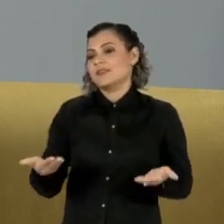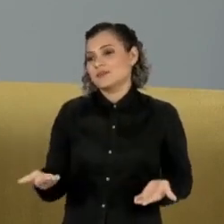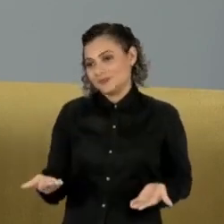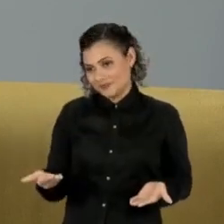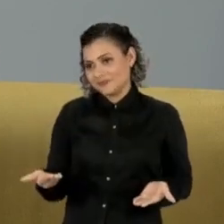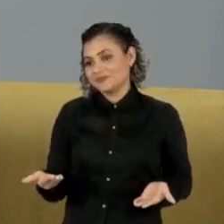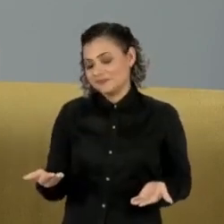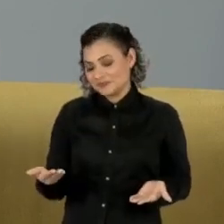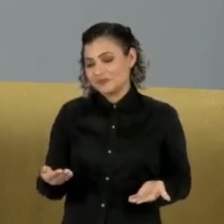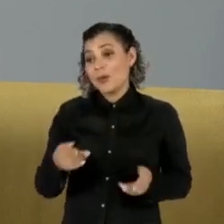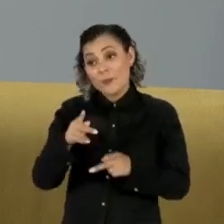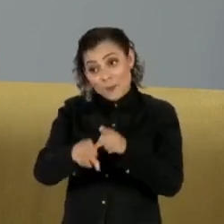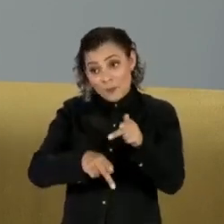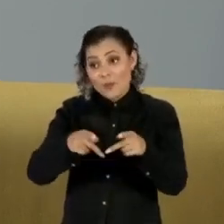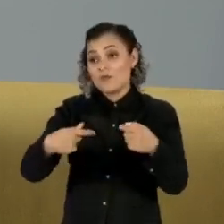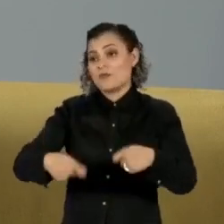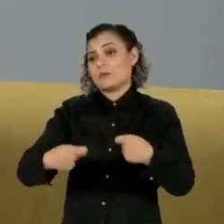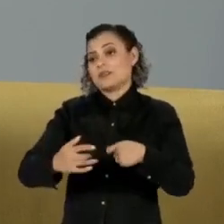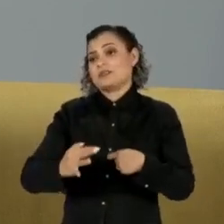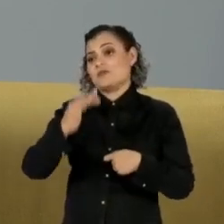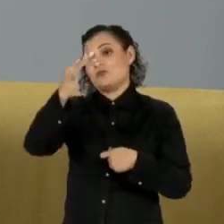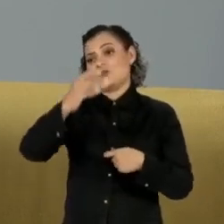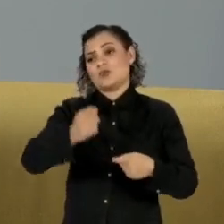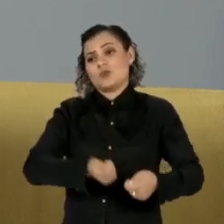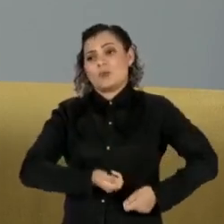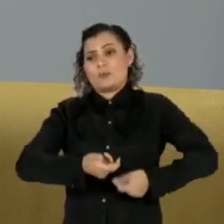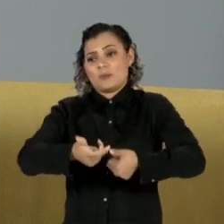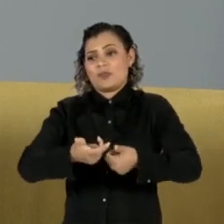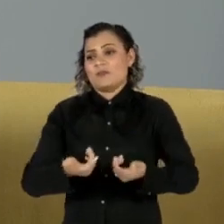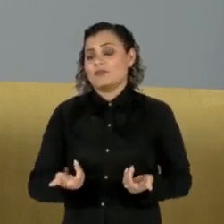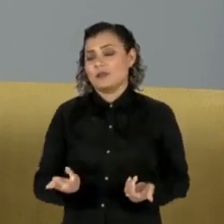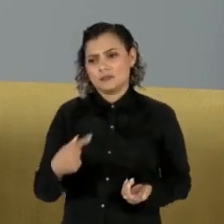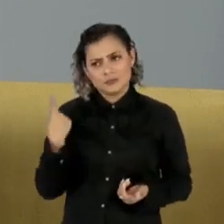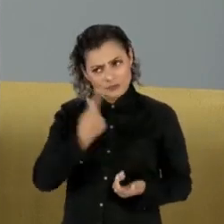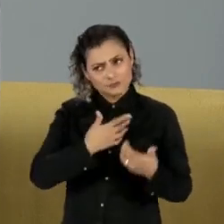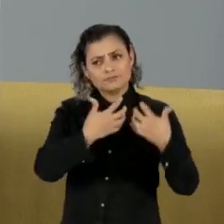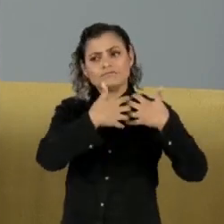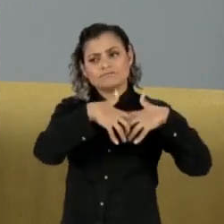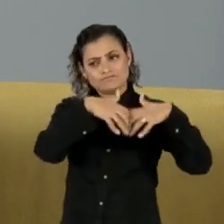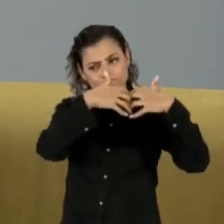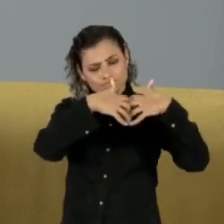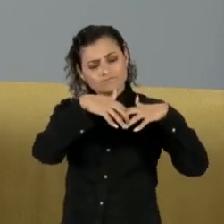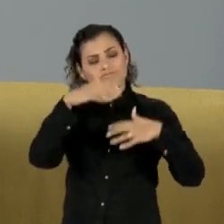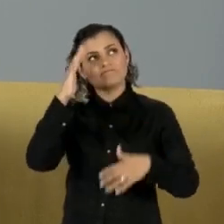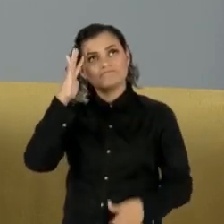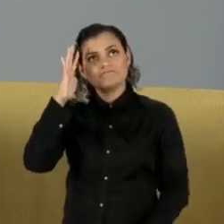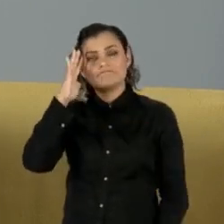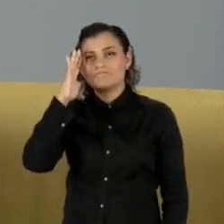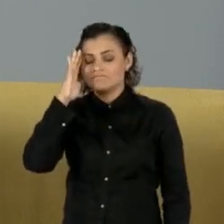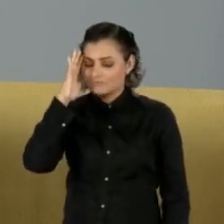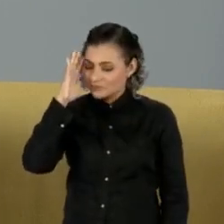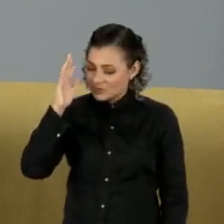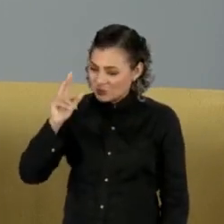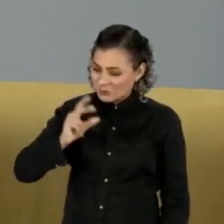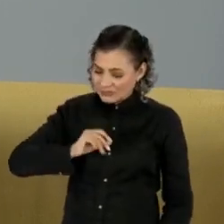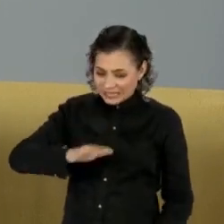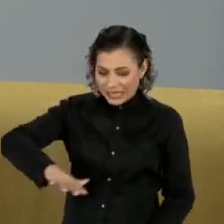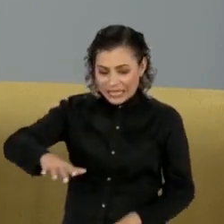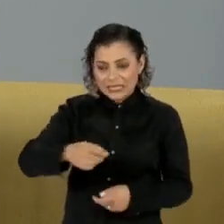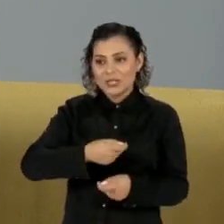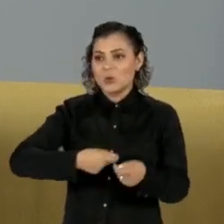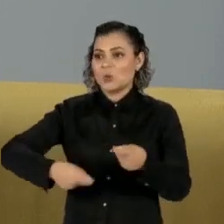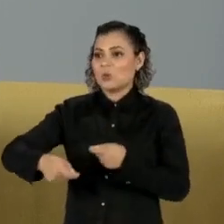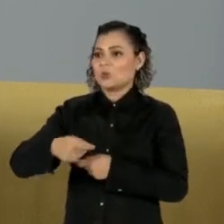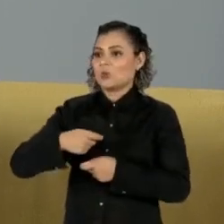e que vão precisar muito desses benefícios. Então, gente precisa pensar quanto esse caráter econômico,